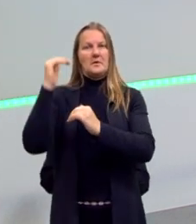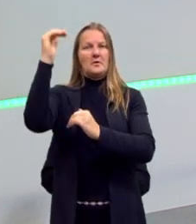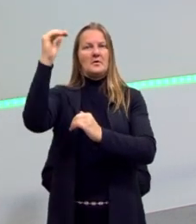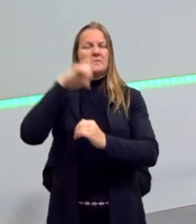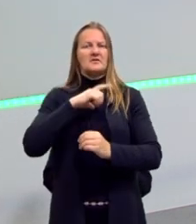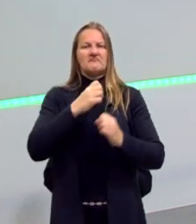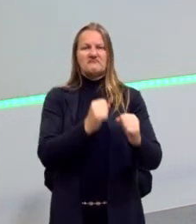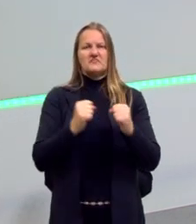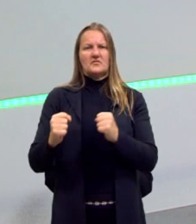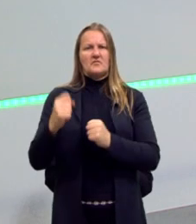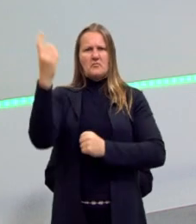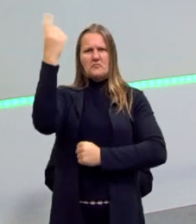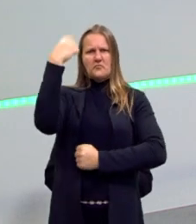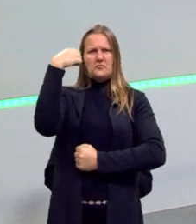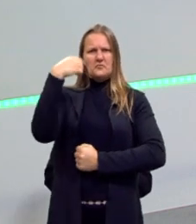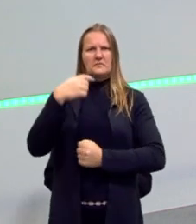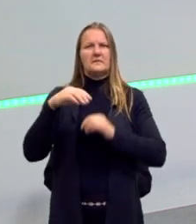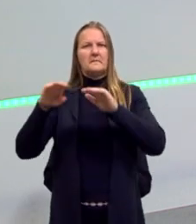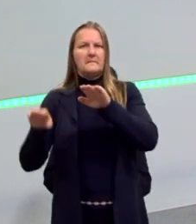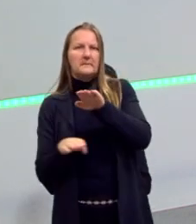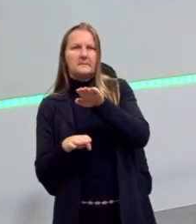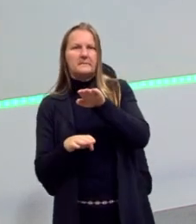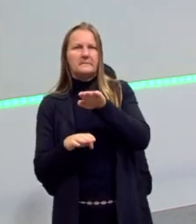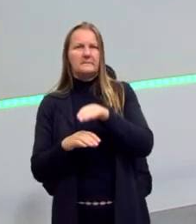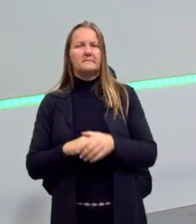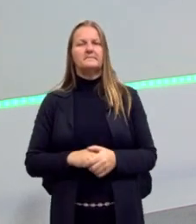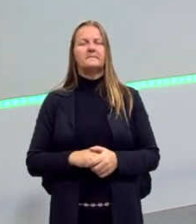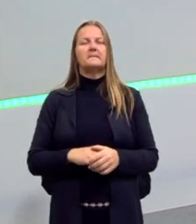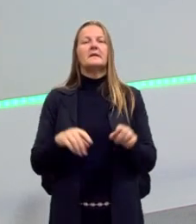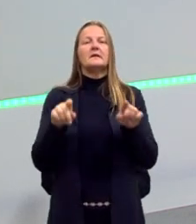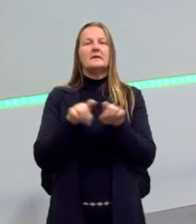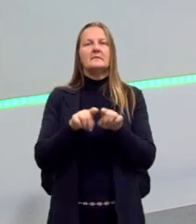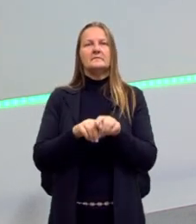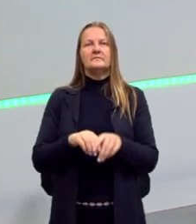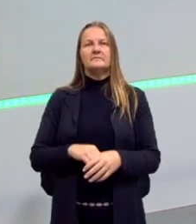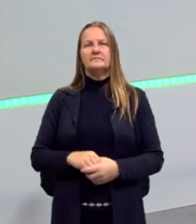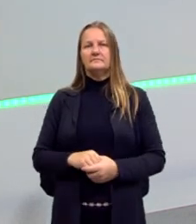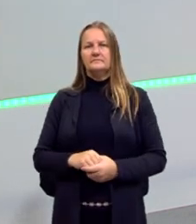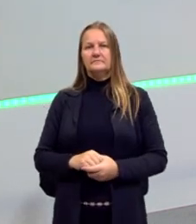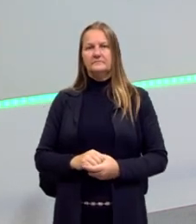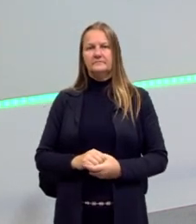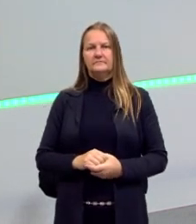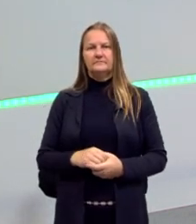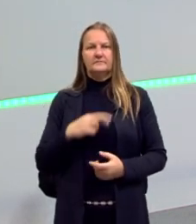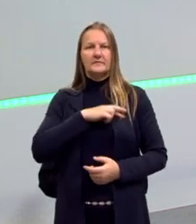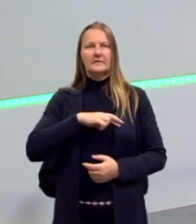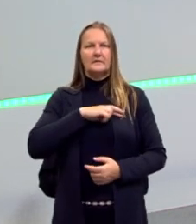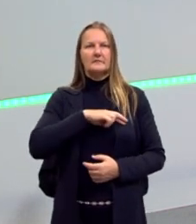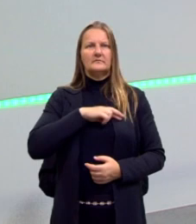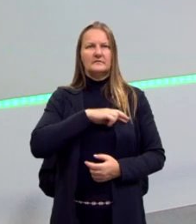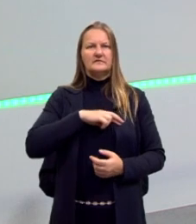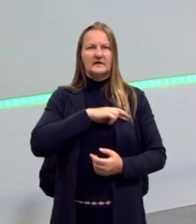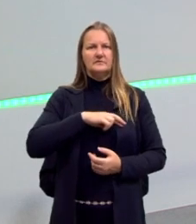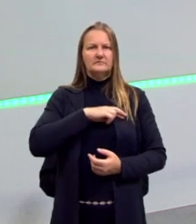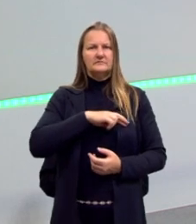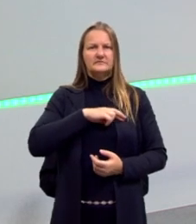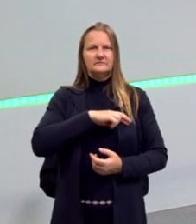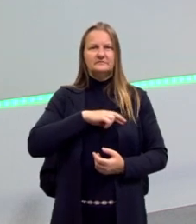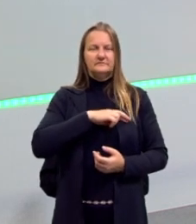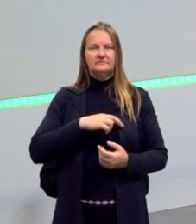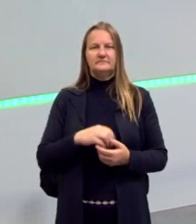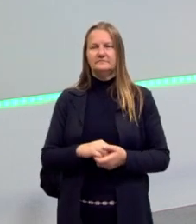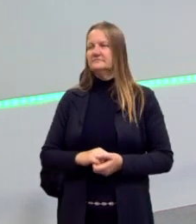De quem tem mais, manda naquele que tem menos. Busca por liberdade. O romantismo quer ter essa busca por liberdade.